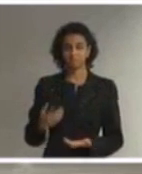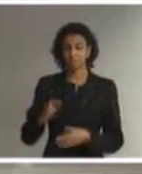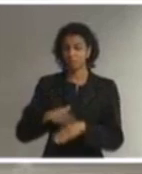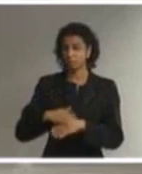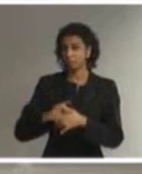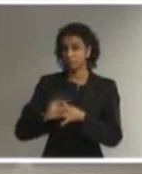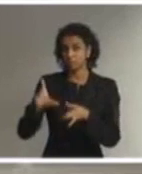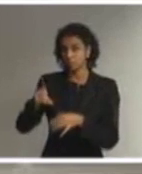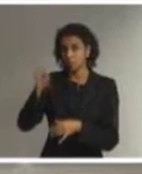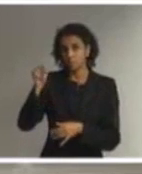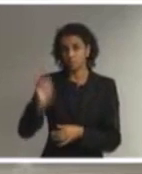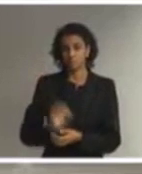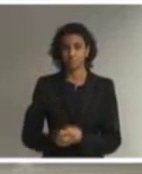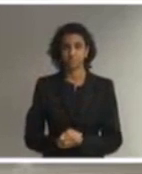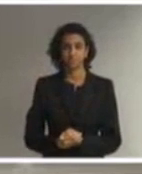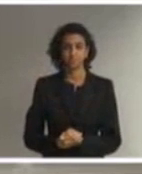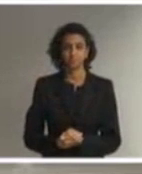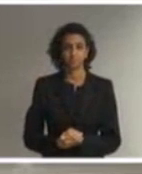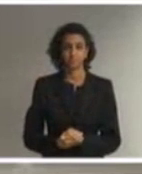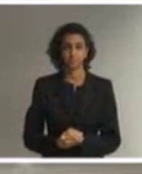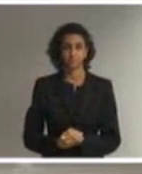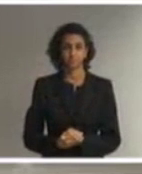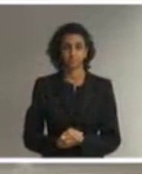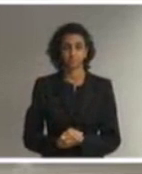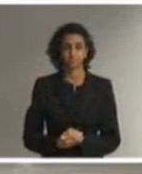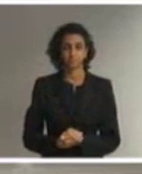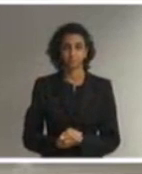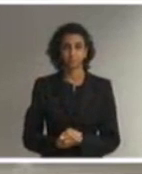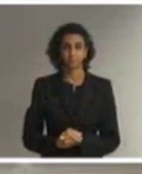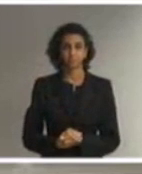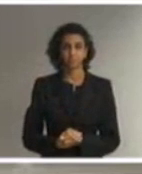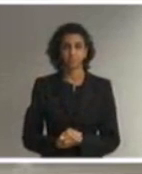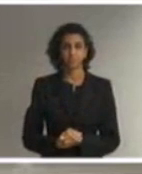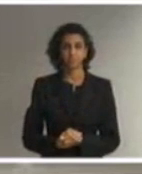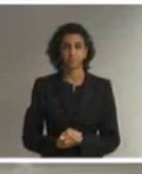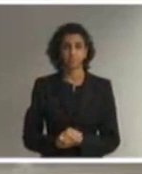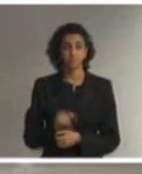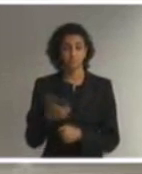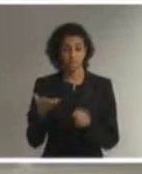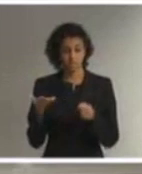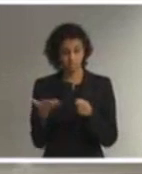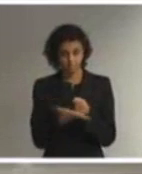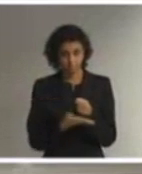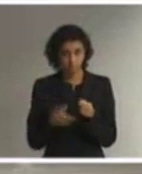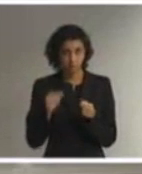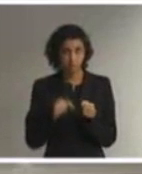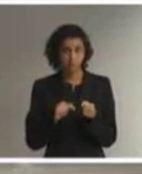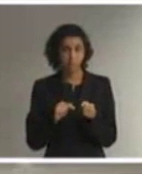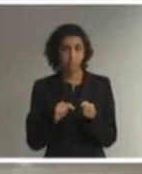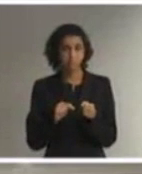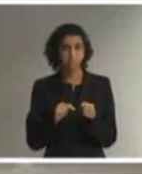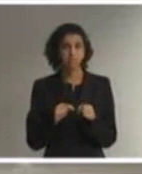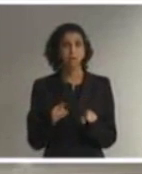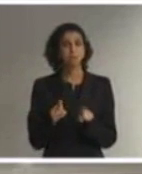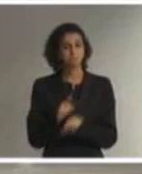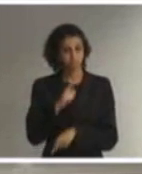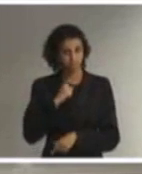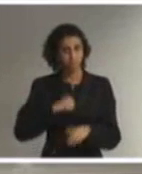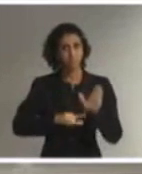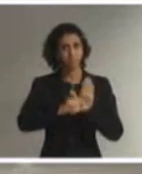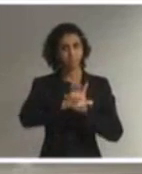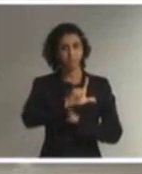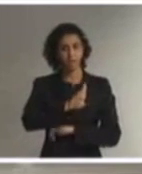Este fundamento ou esta base é também refletida na Lei Brasileira da